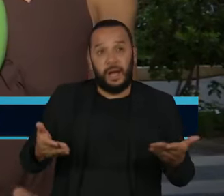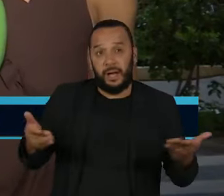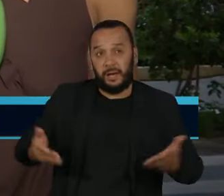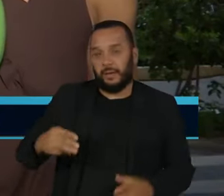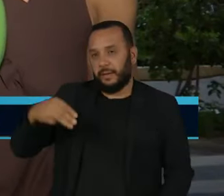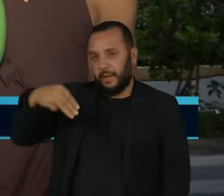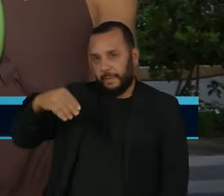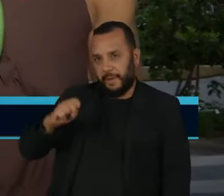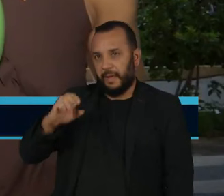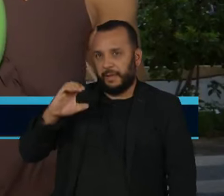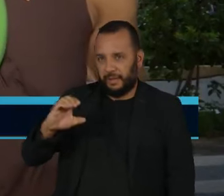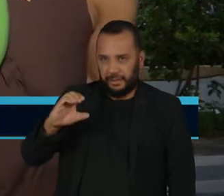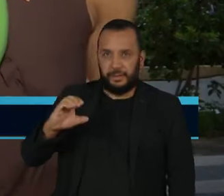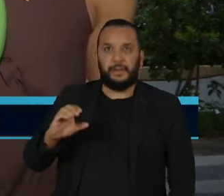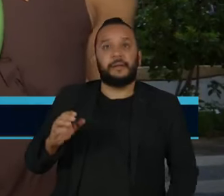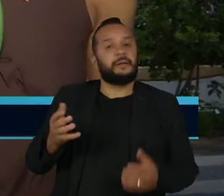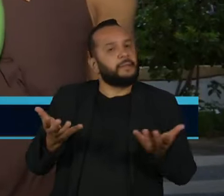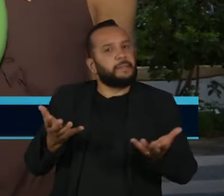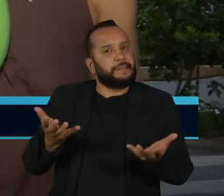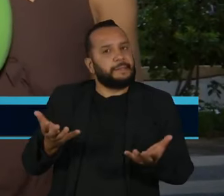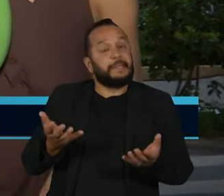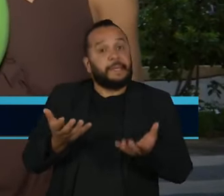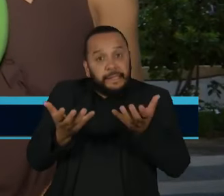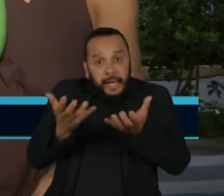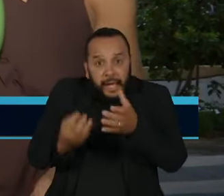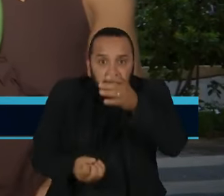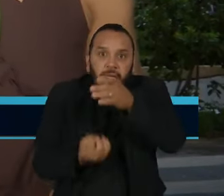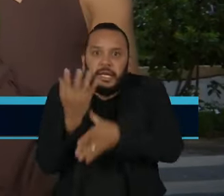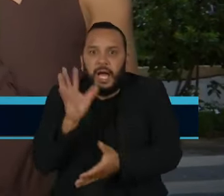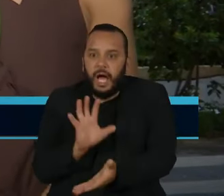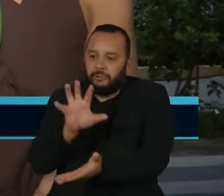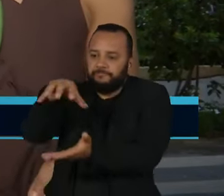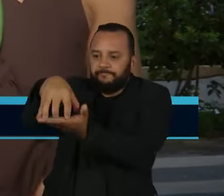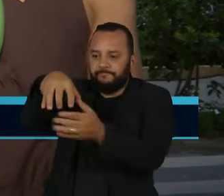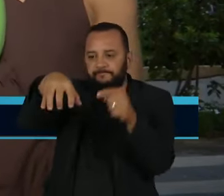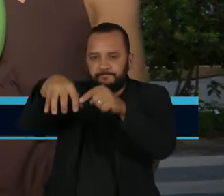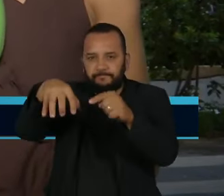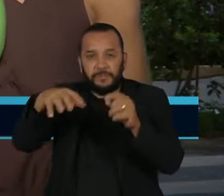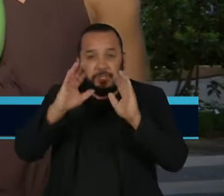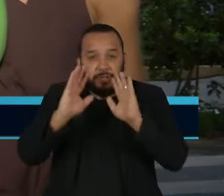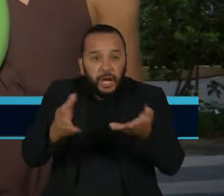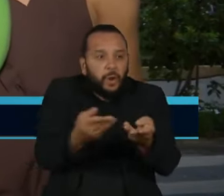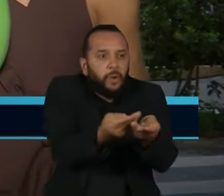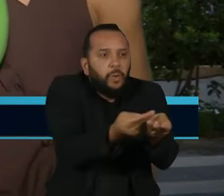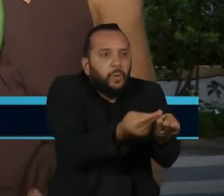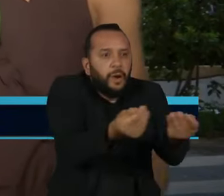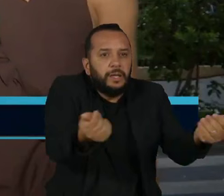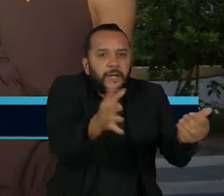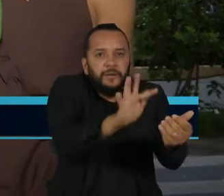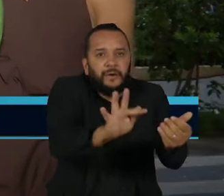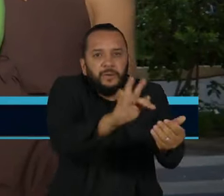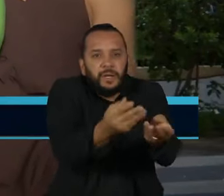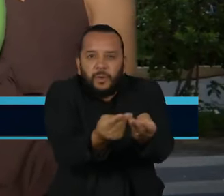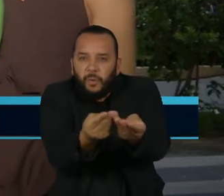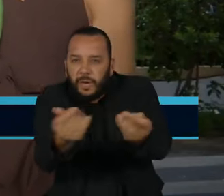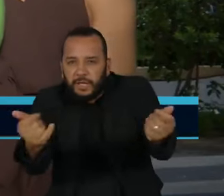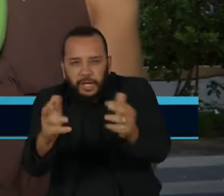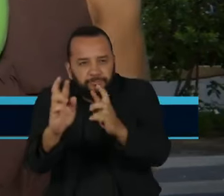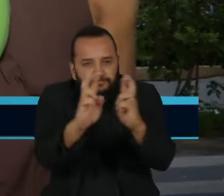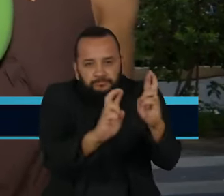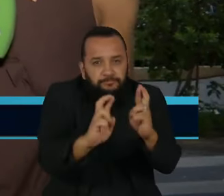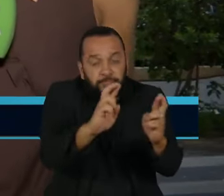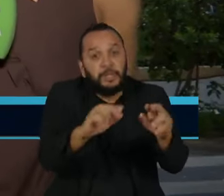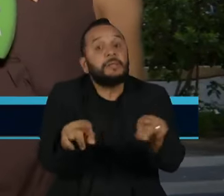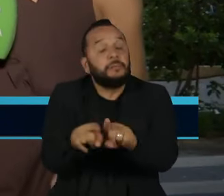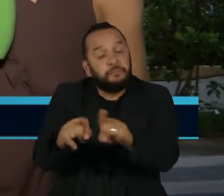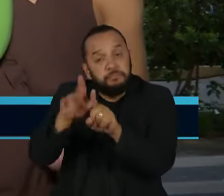quer tirar do papel a criação de uma agência que deve supervisionar a qualidade das universidades, principalmente as privadas